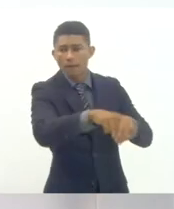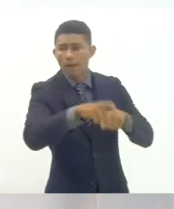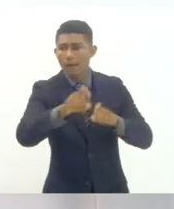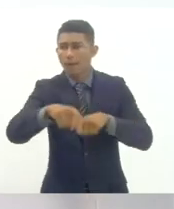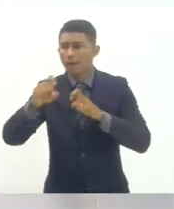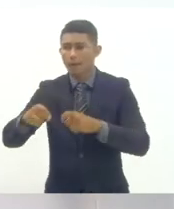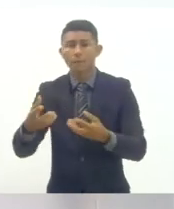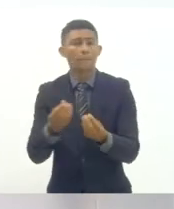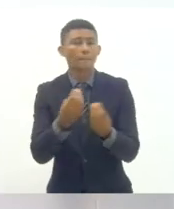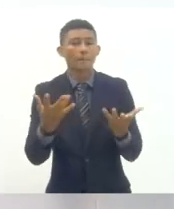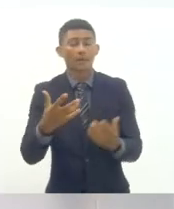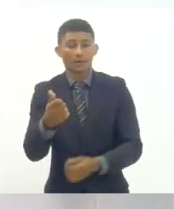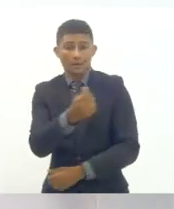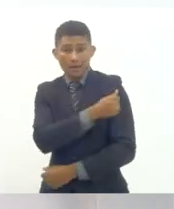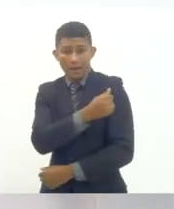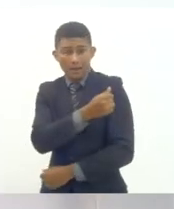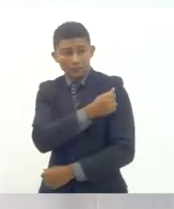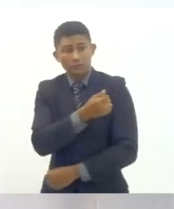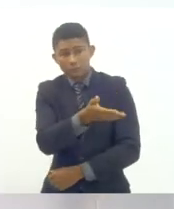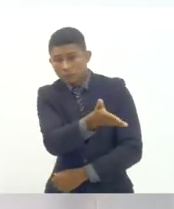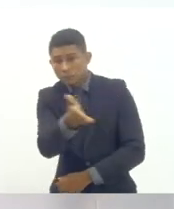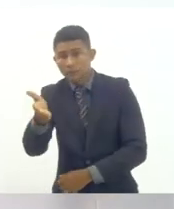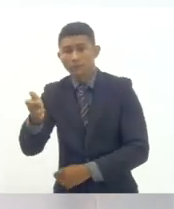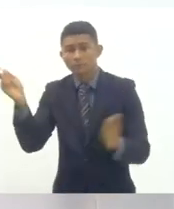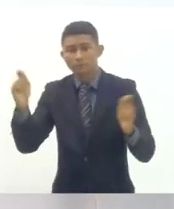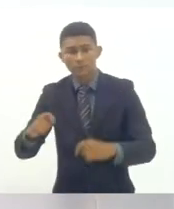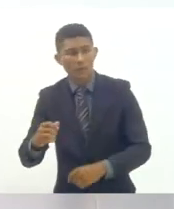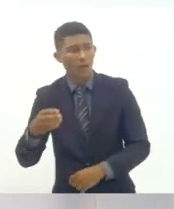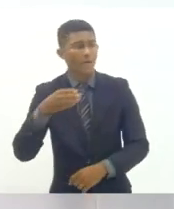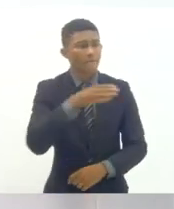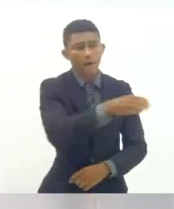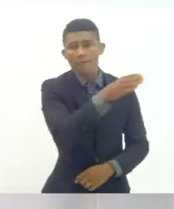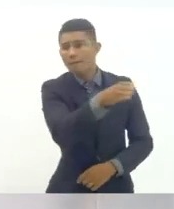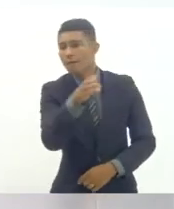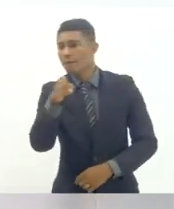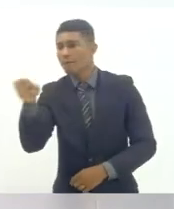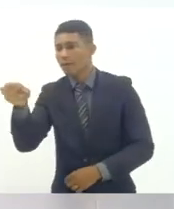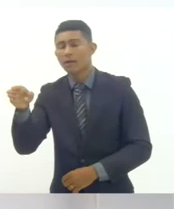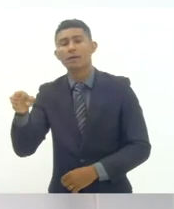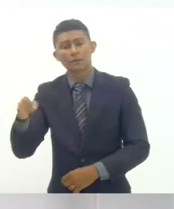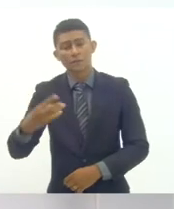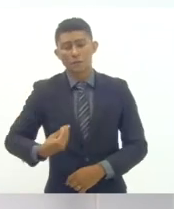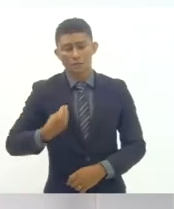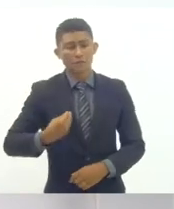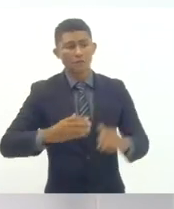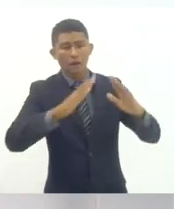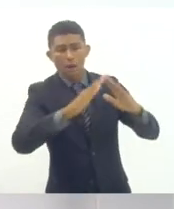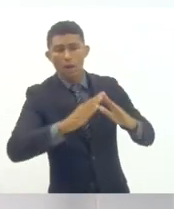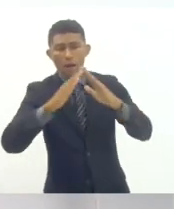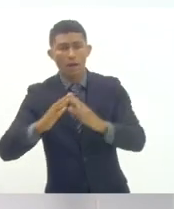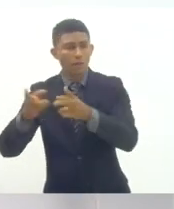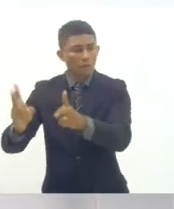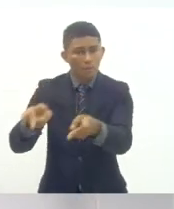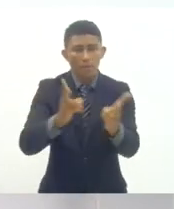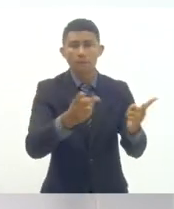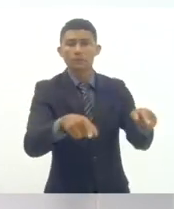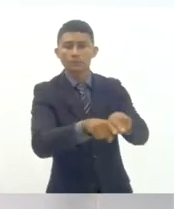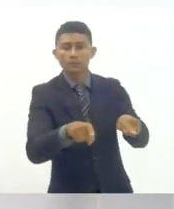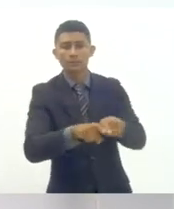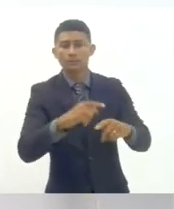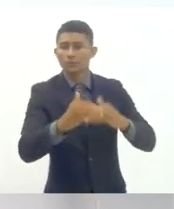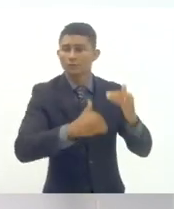as estudantes considerando sua permanência em seus territórios e valorizando o desenvolvimento destes territórios